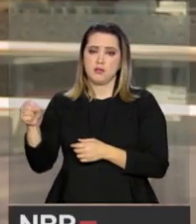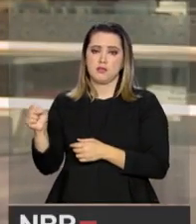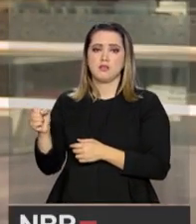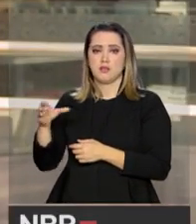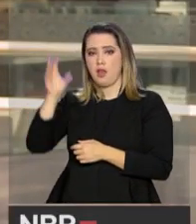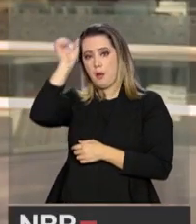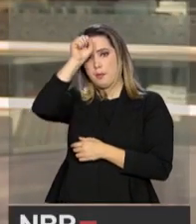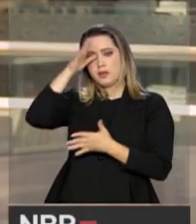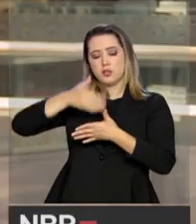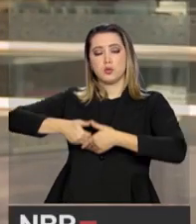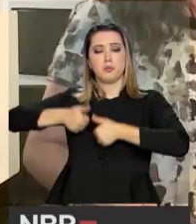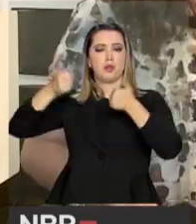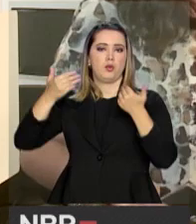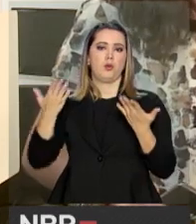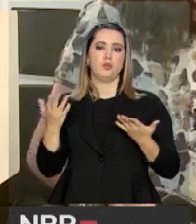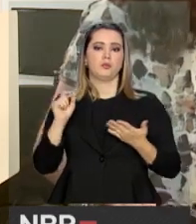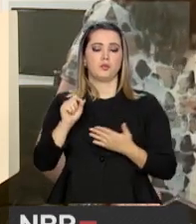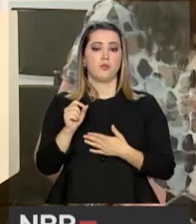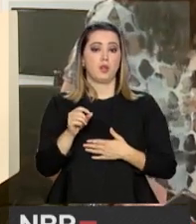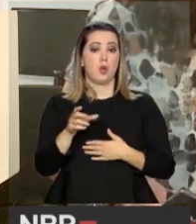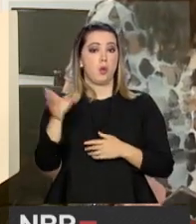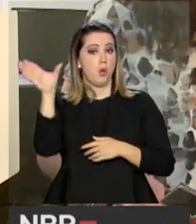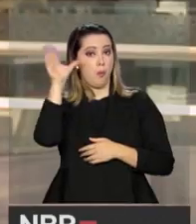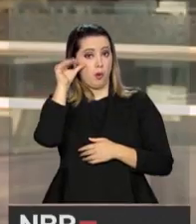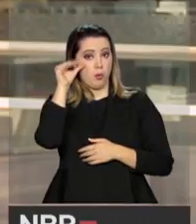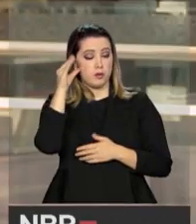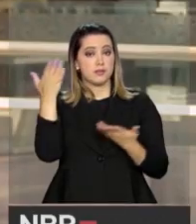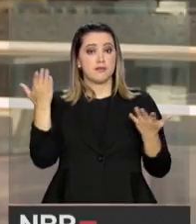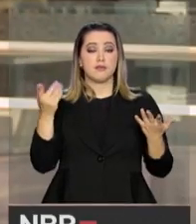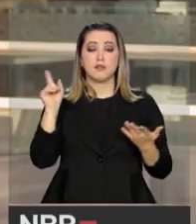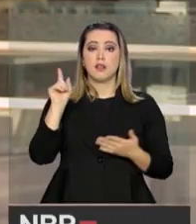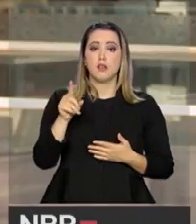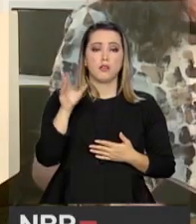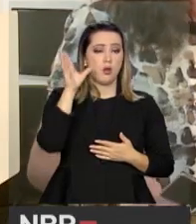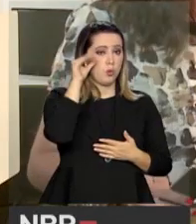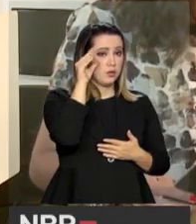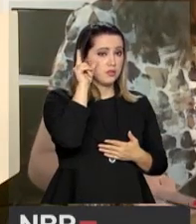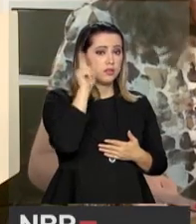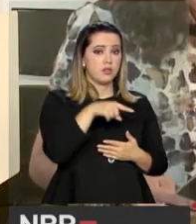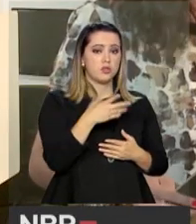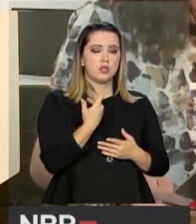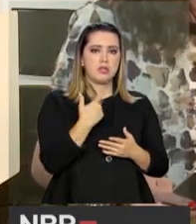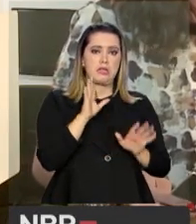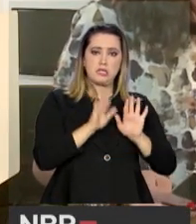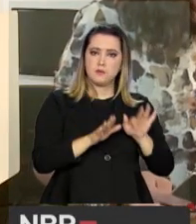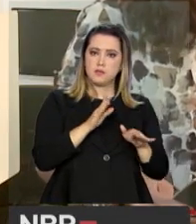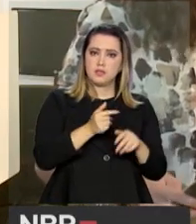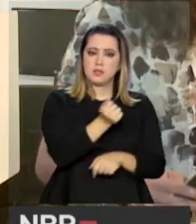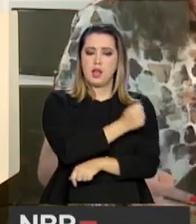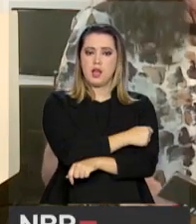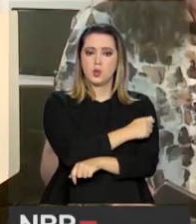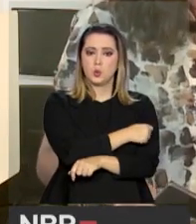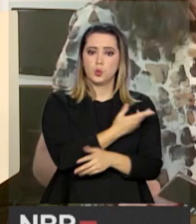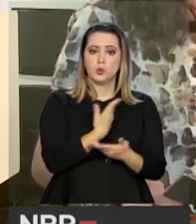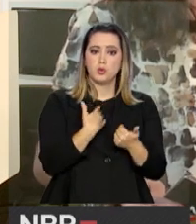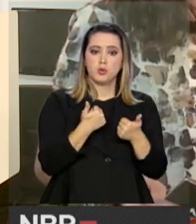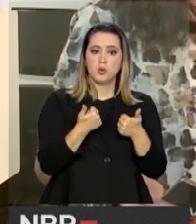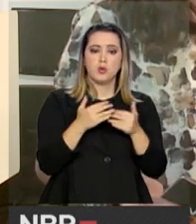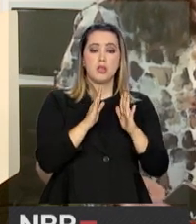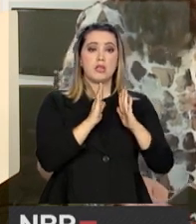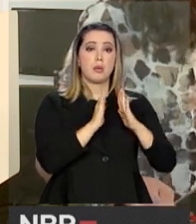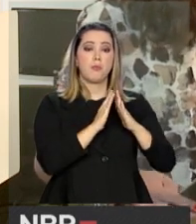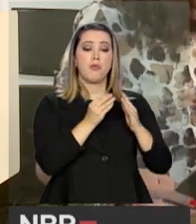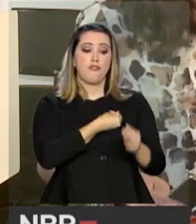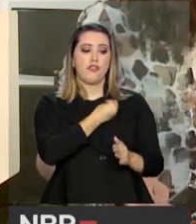vai aprender da melhor maneira possível. E uma curiosidade, professor, é que alunos que moram do lado da universidade preferem a